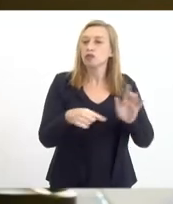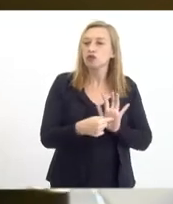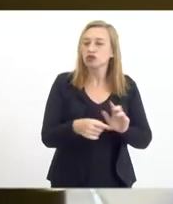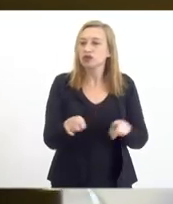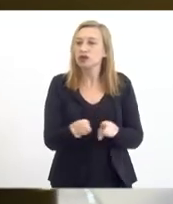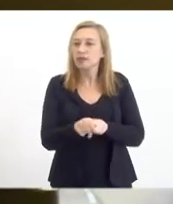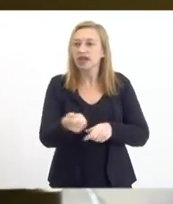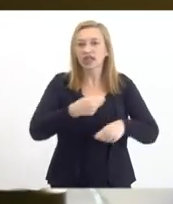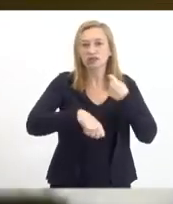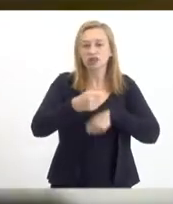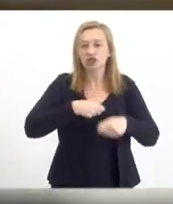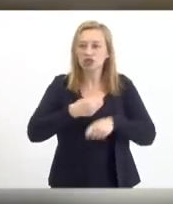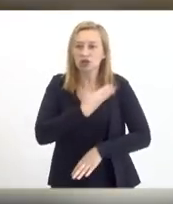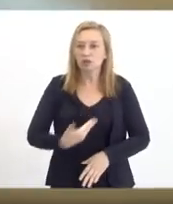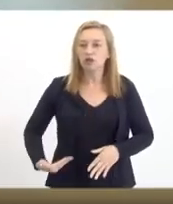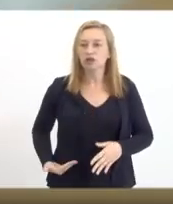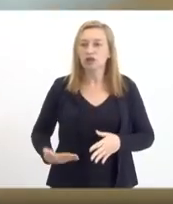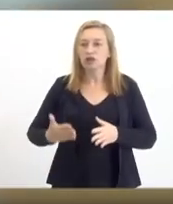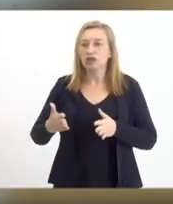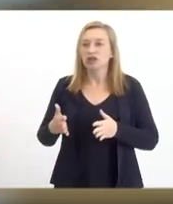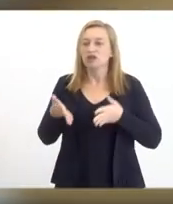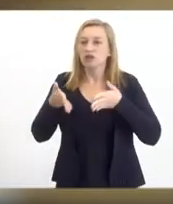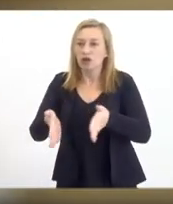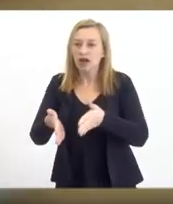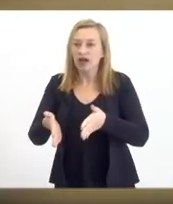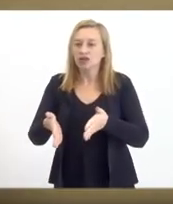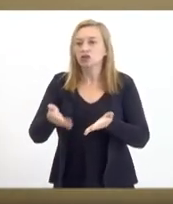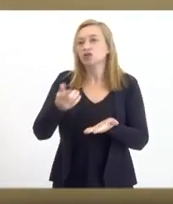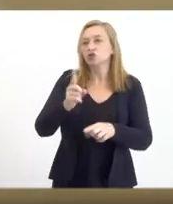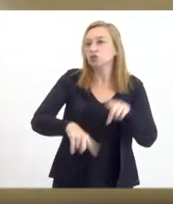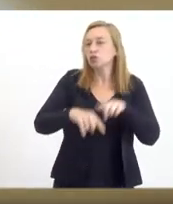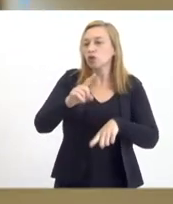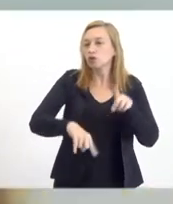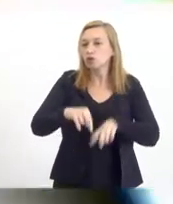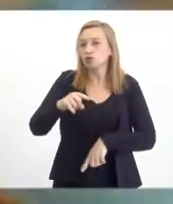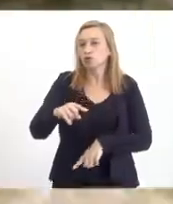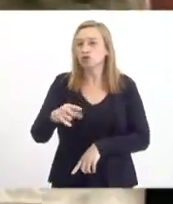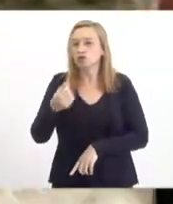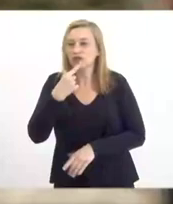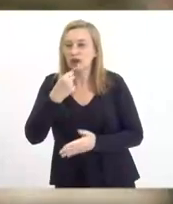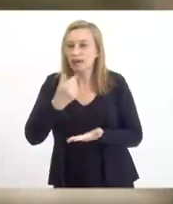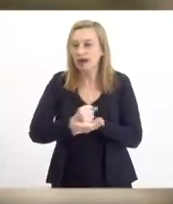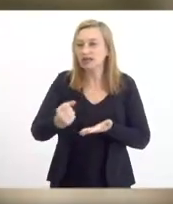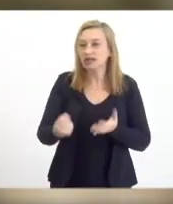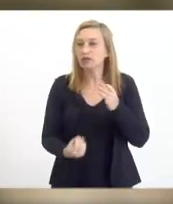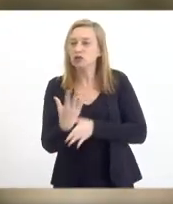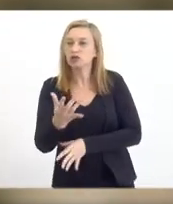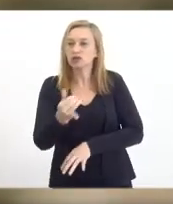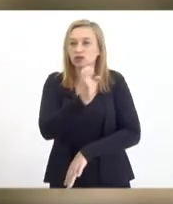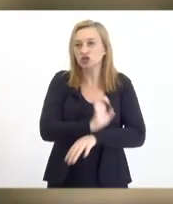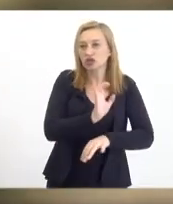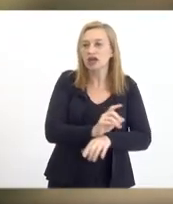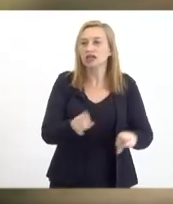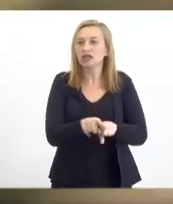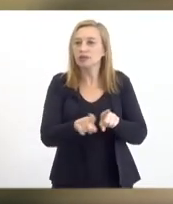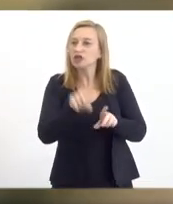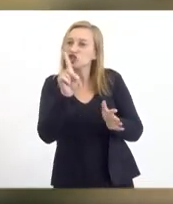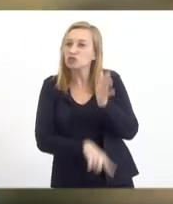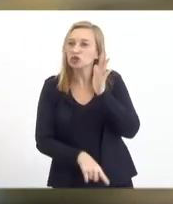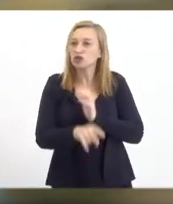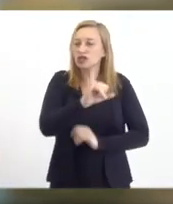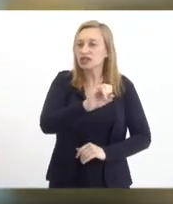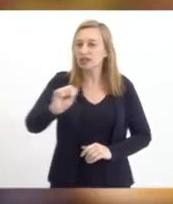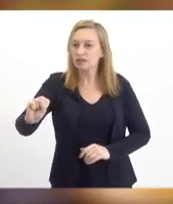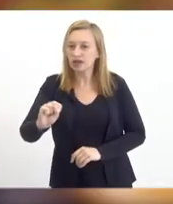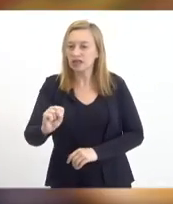administração pública dê preferência aos produtos farmacêuticos produzidos no Estado. Reduziu a alíquota de ICMS de